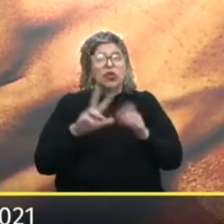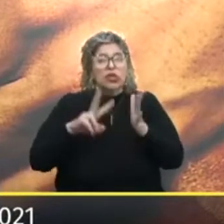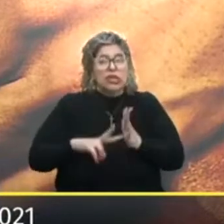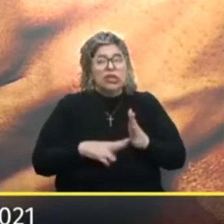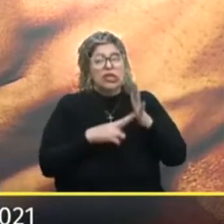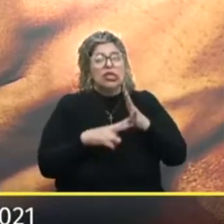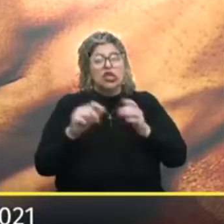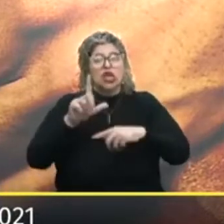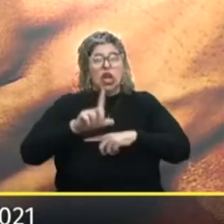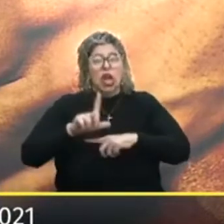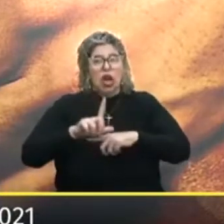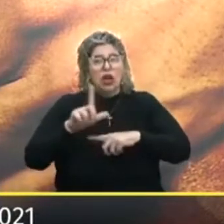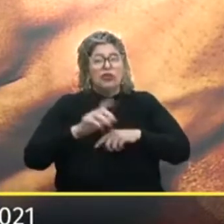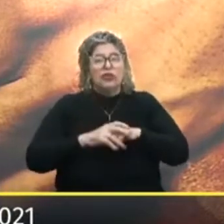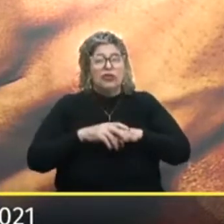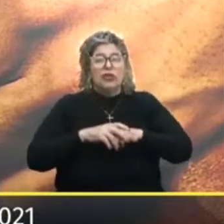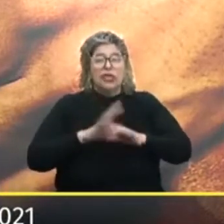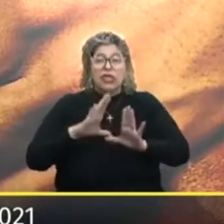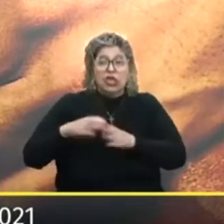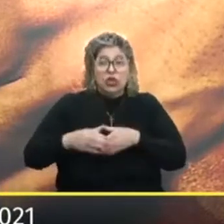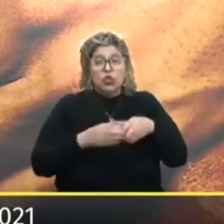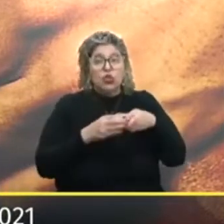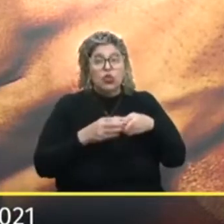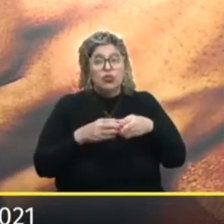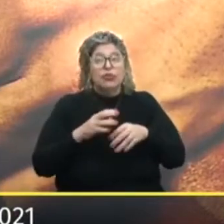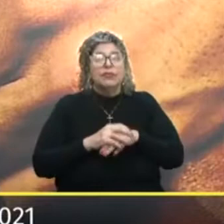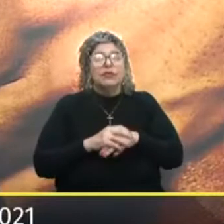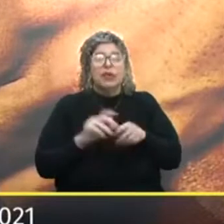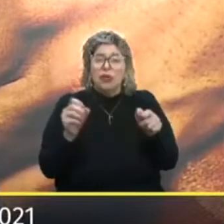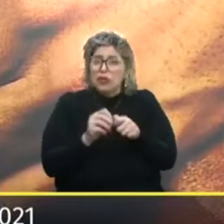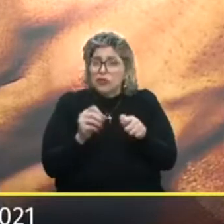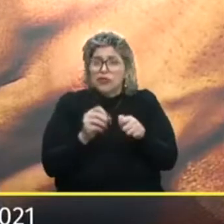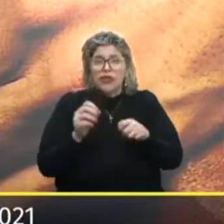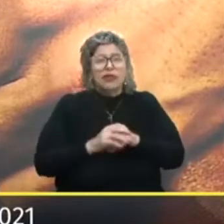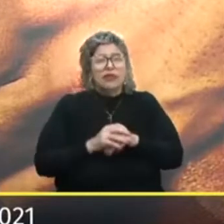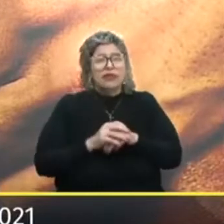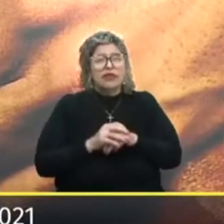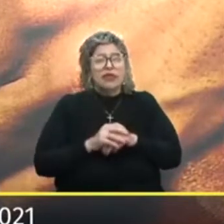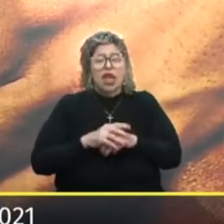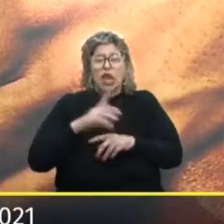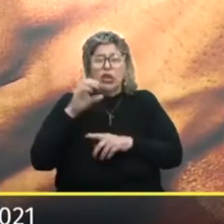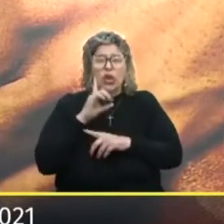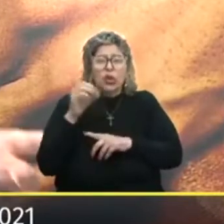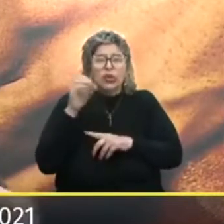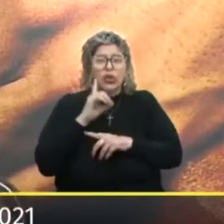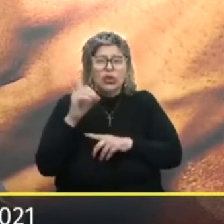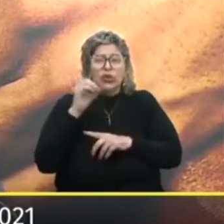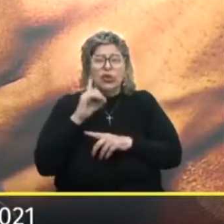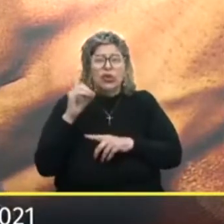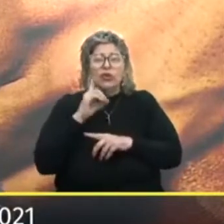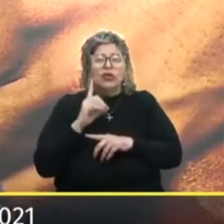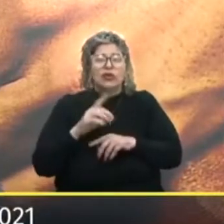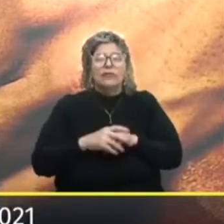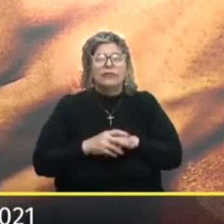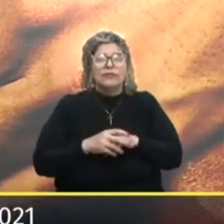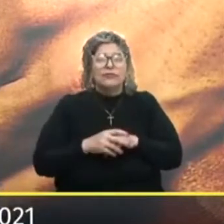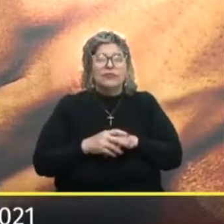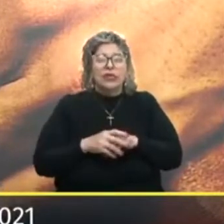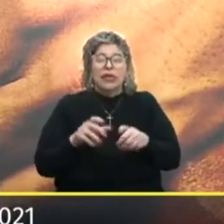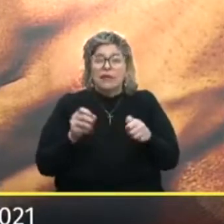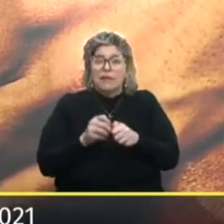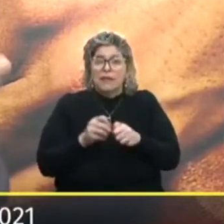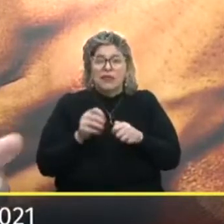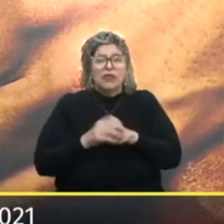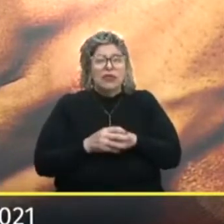em prol Dessa Dessa categoria Dessas categorias E foi o que a gente Fez lá Dioturnamente Como o Ilio comentou A gente